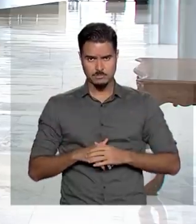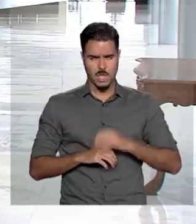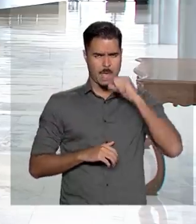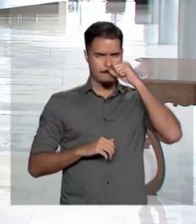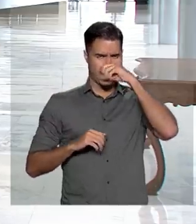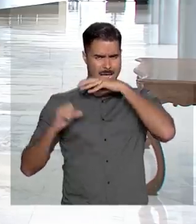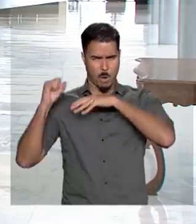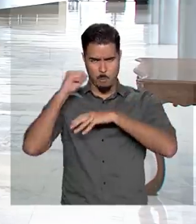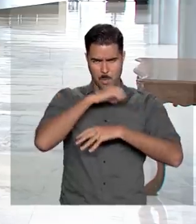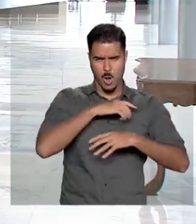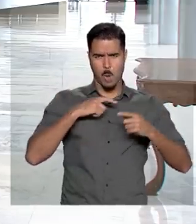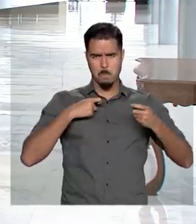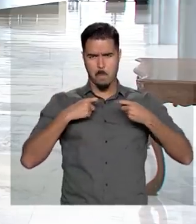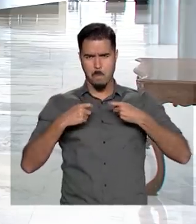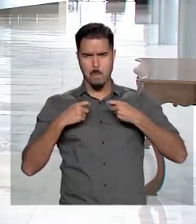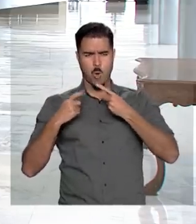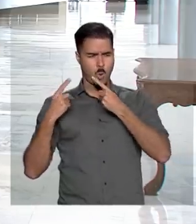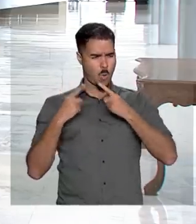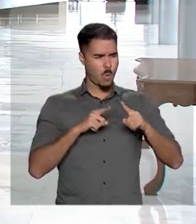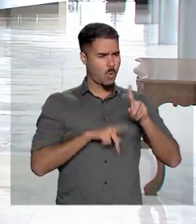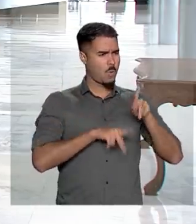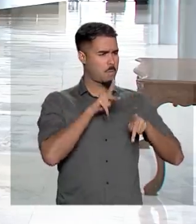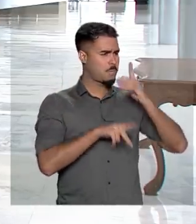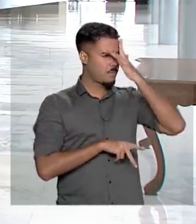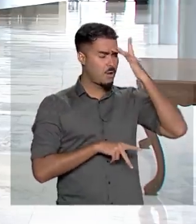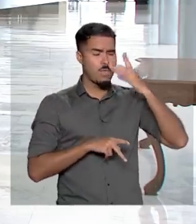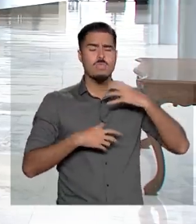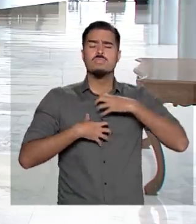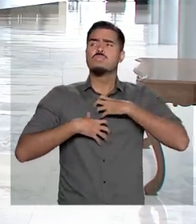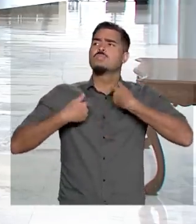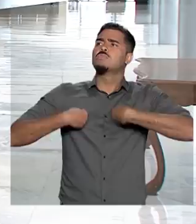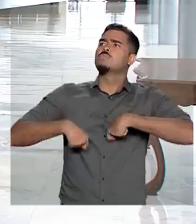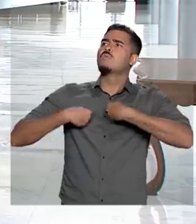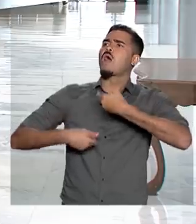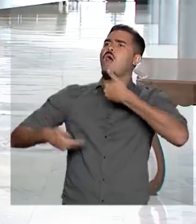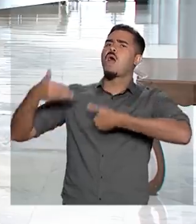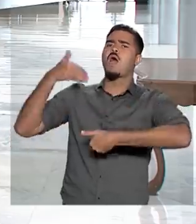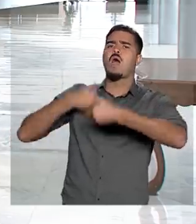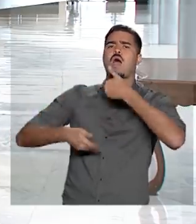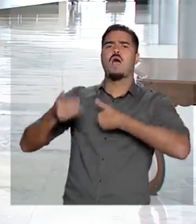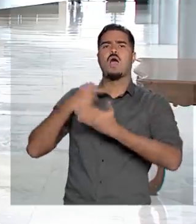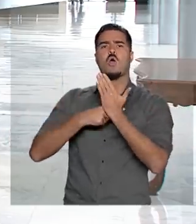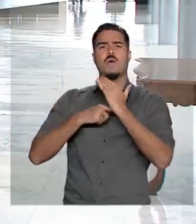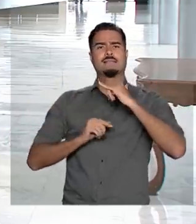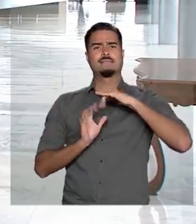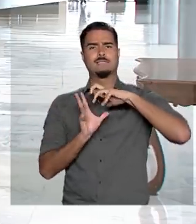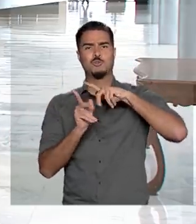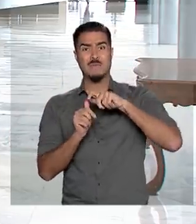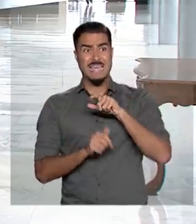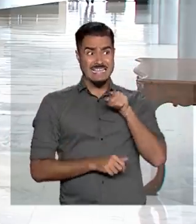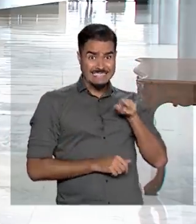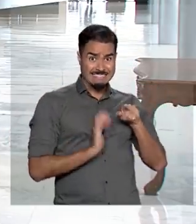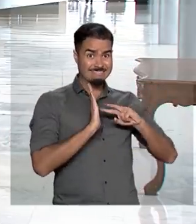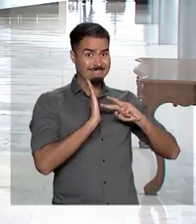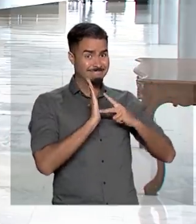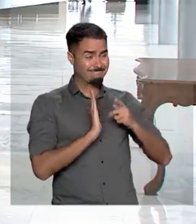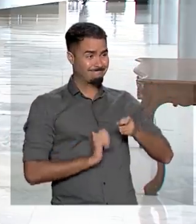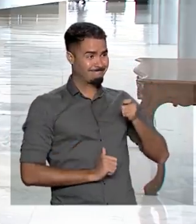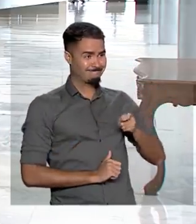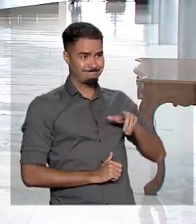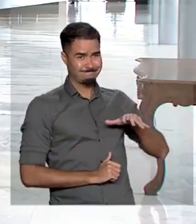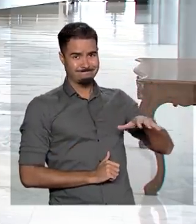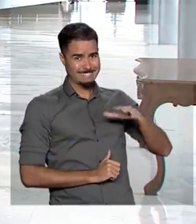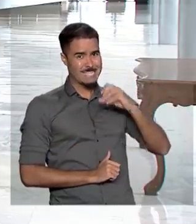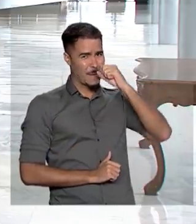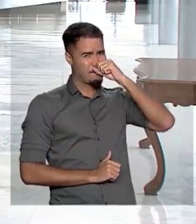contra o povo venezuelano, que anseia por receber ajuda humanitária internacional, caracteriza de forma definitiva o caráter